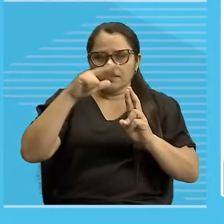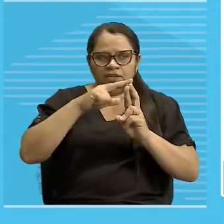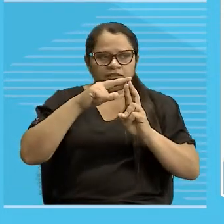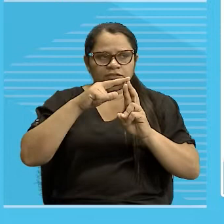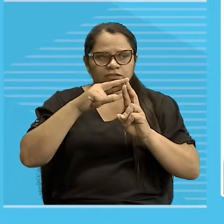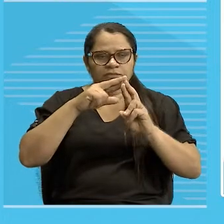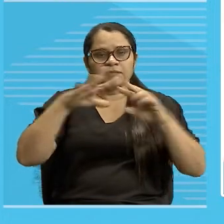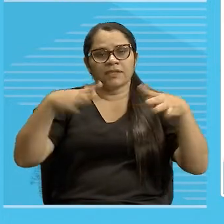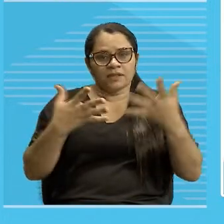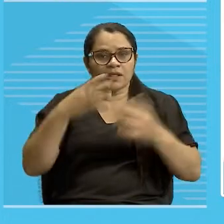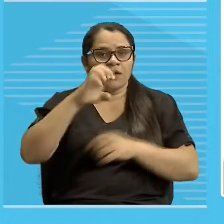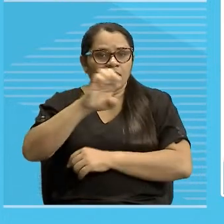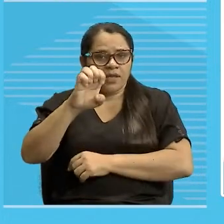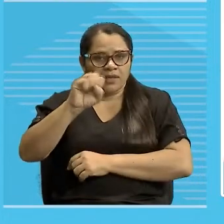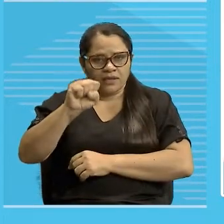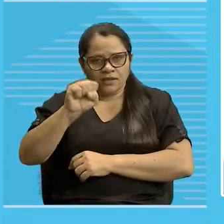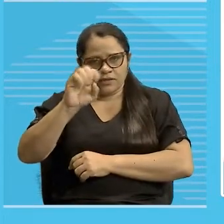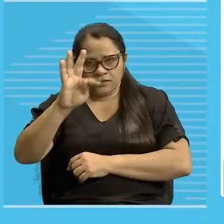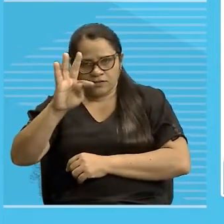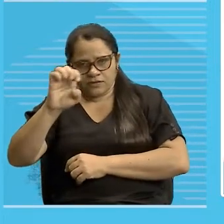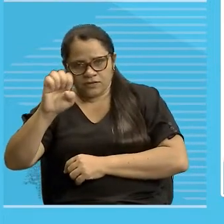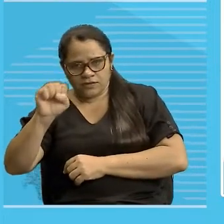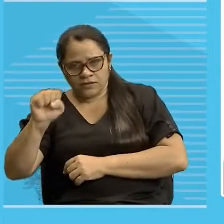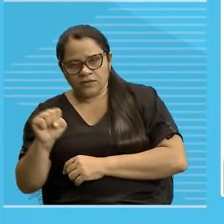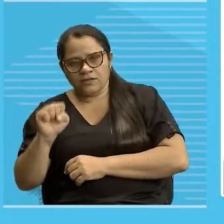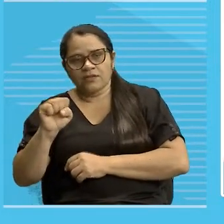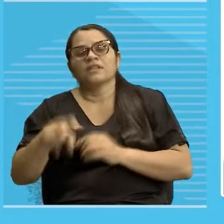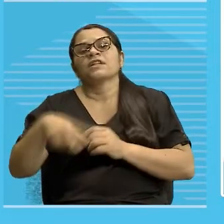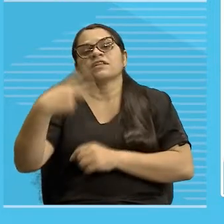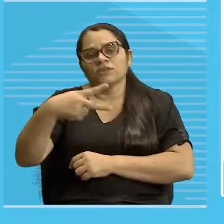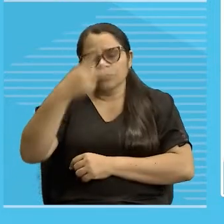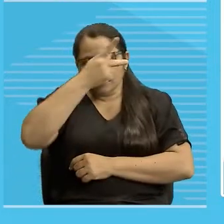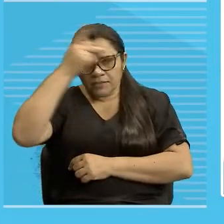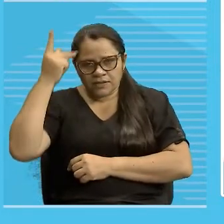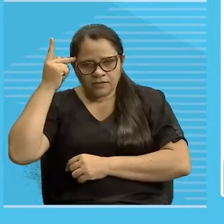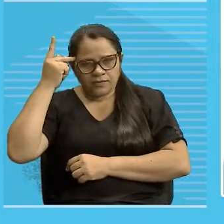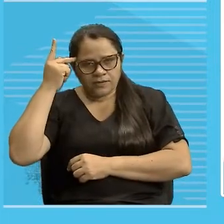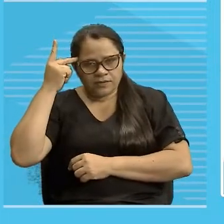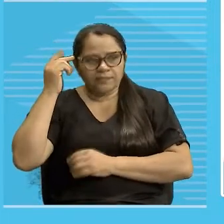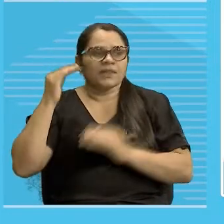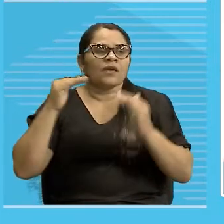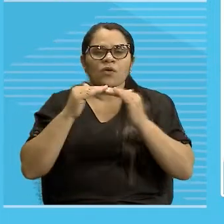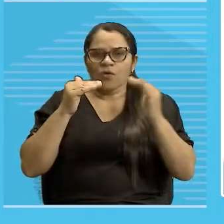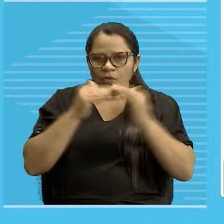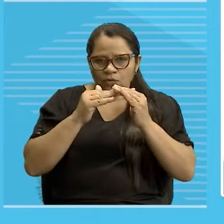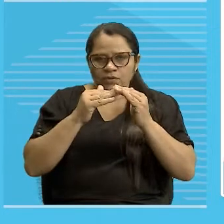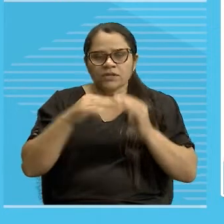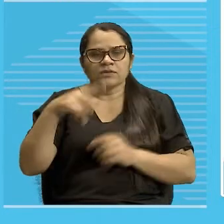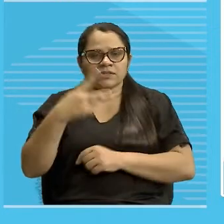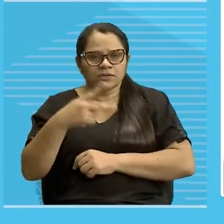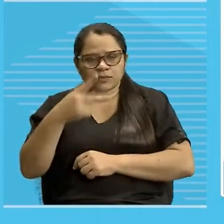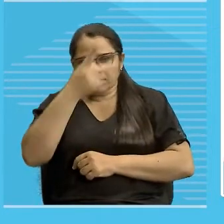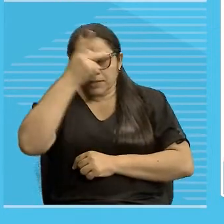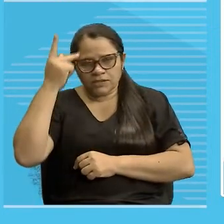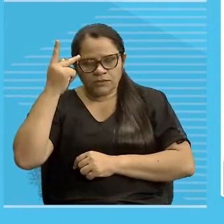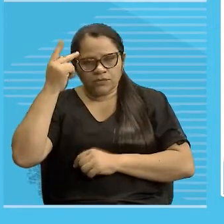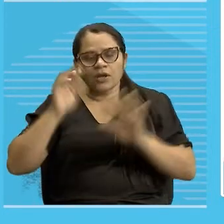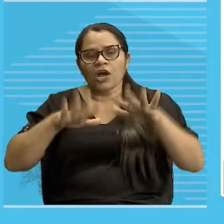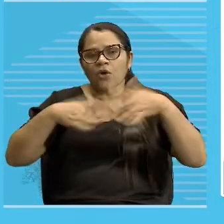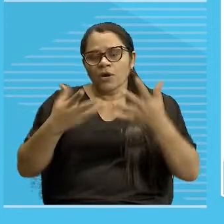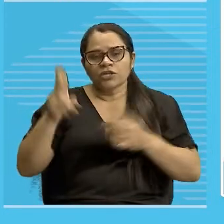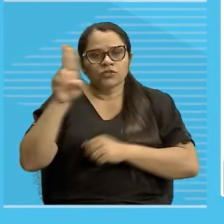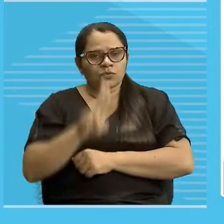Esses são os de segunda pessoa. Isso aqui é muito importante pra quê? Quando nós precisarmos